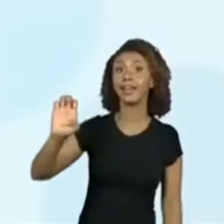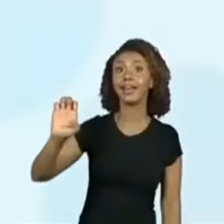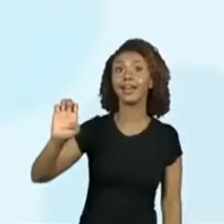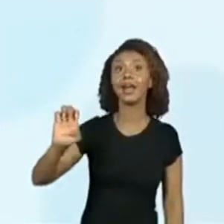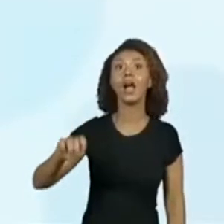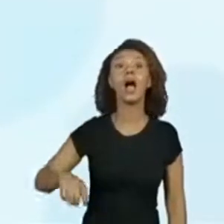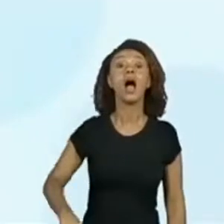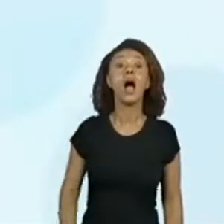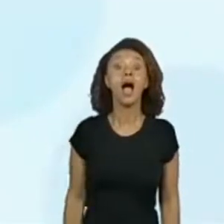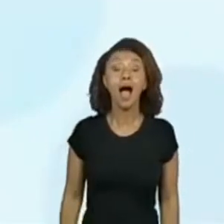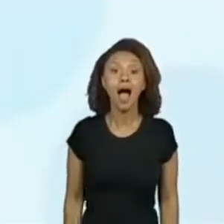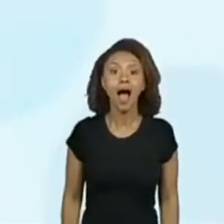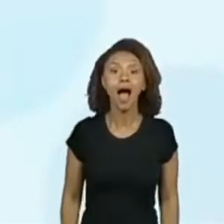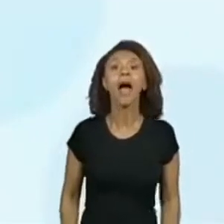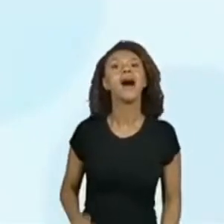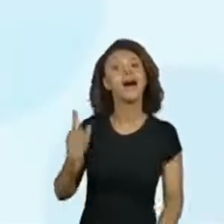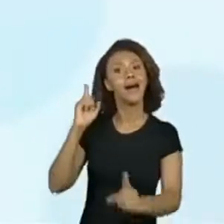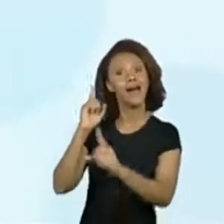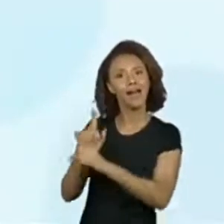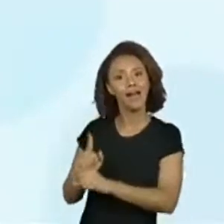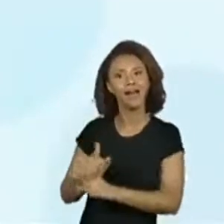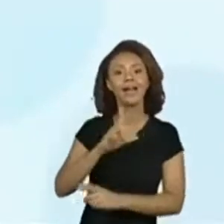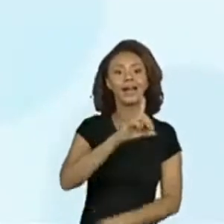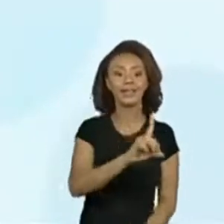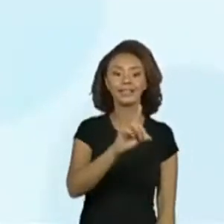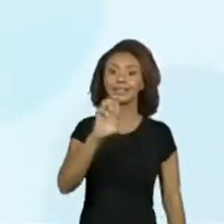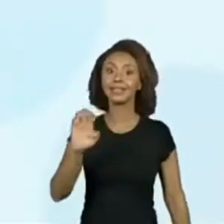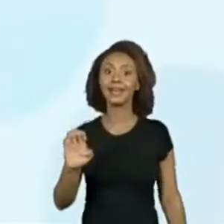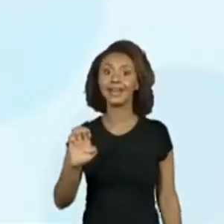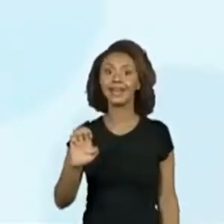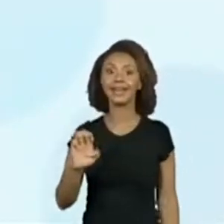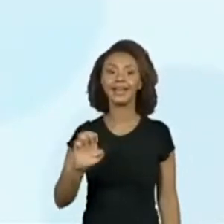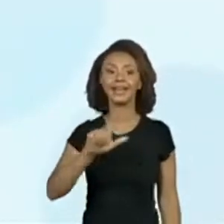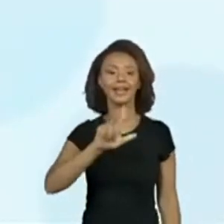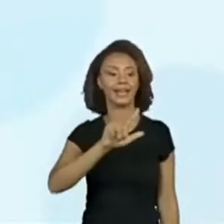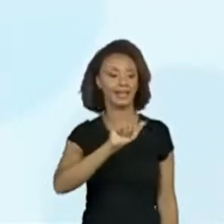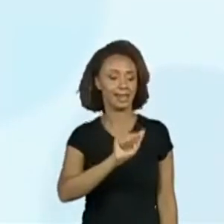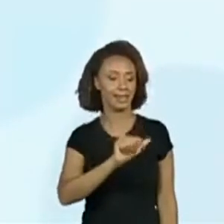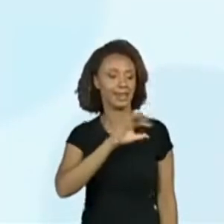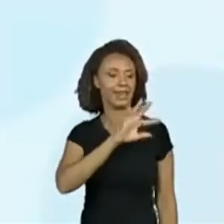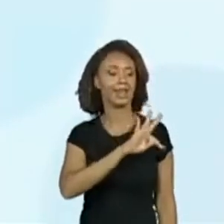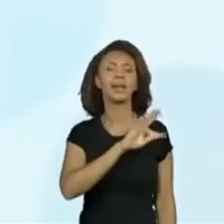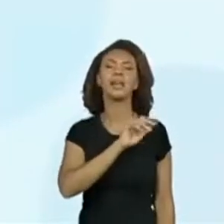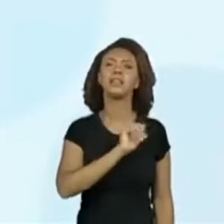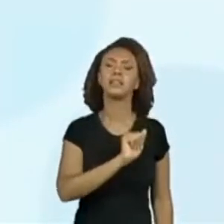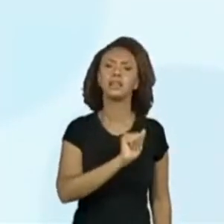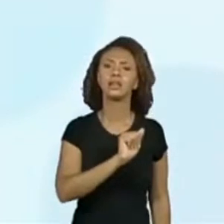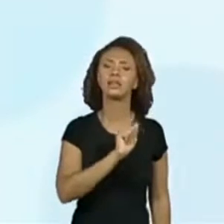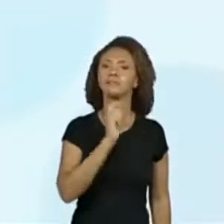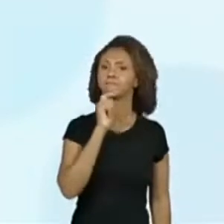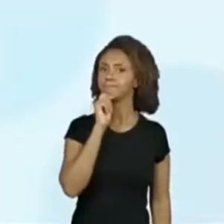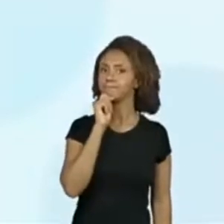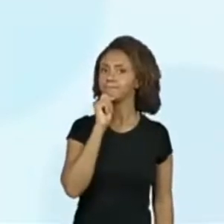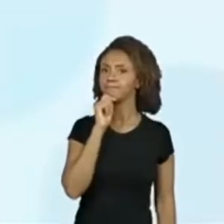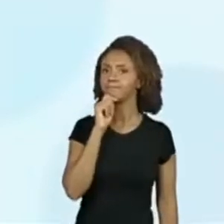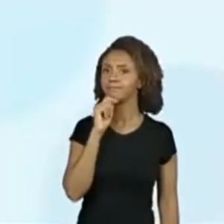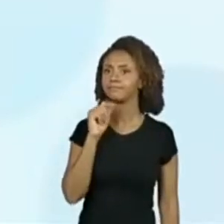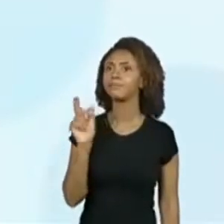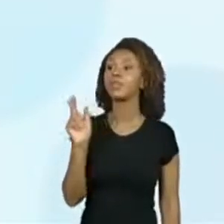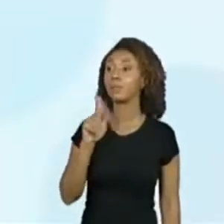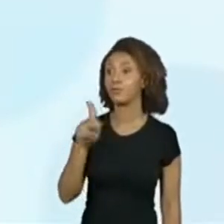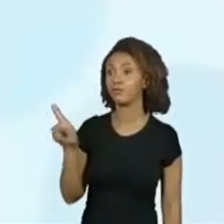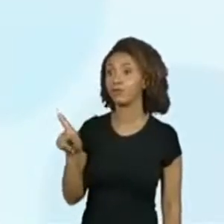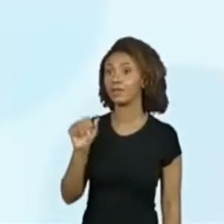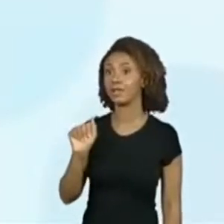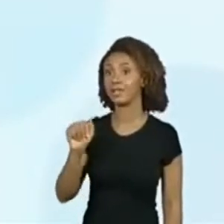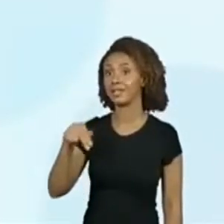D. Pé de lata. Lata. Lata. O Paula, da professora Ana